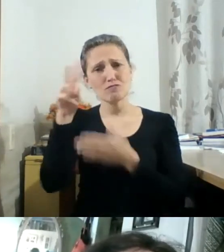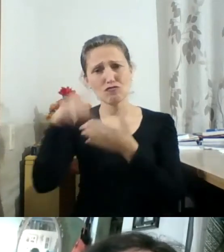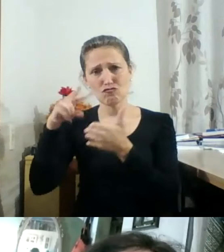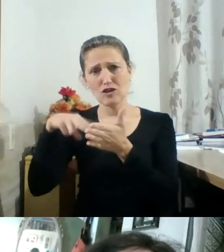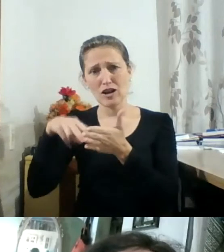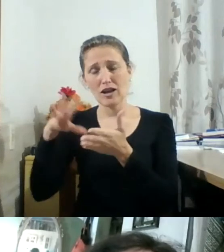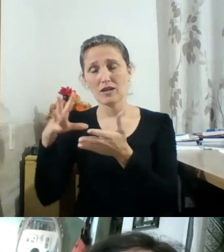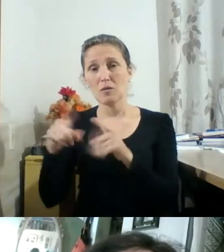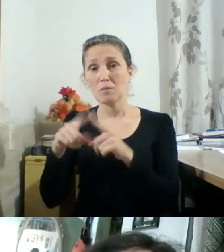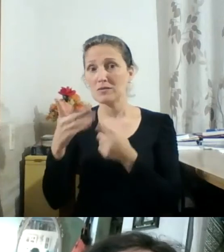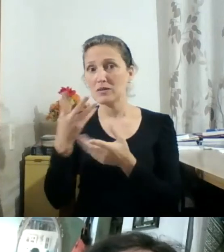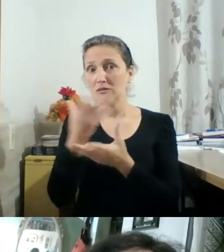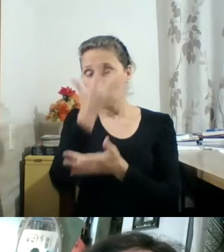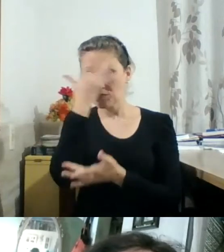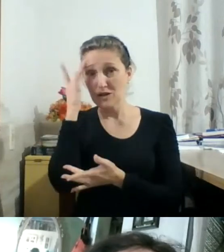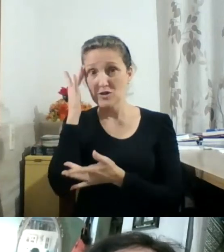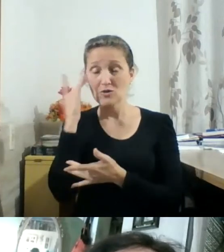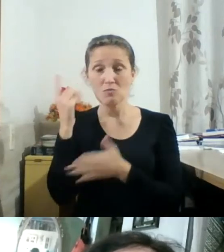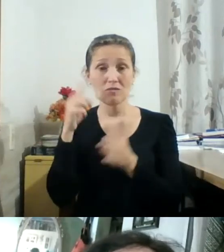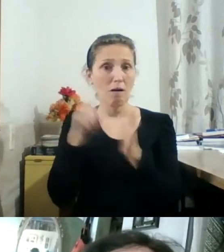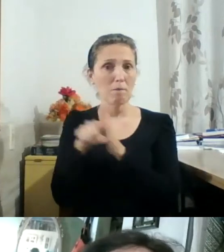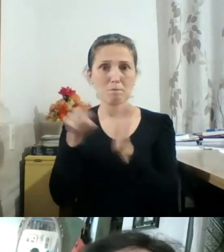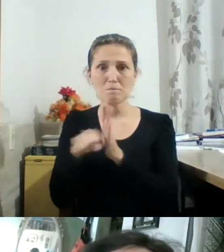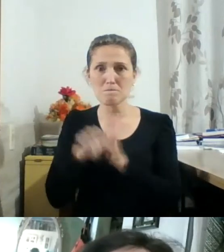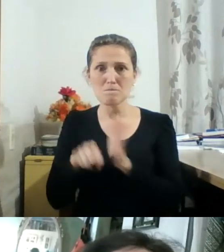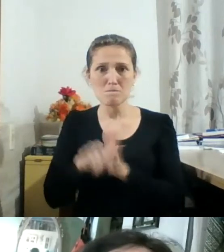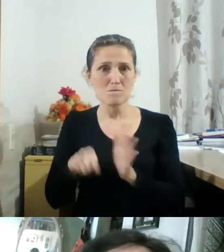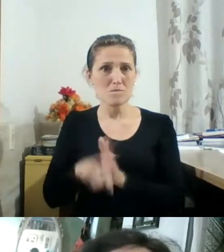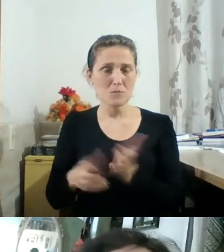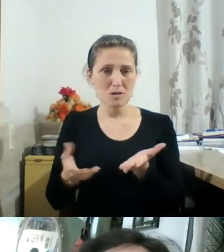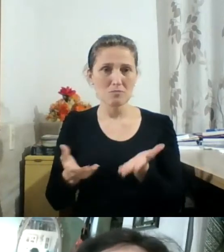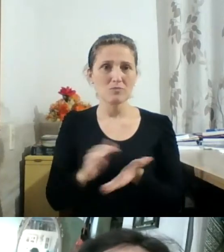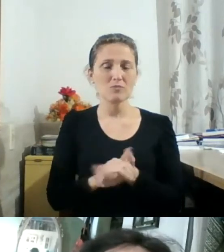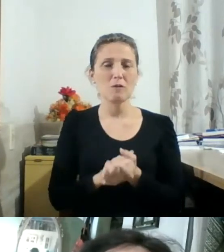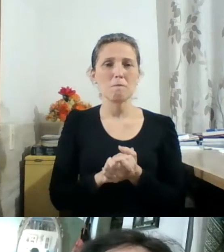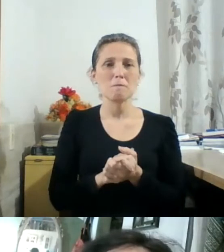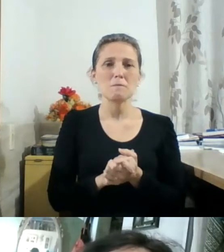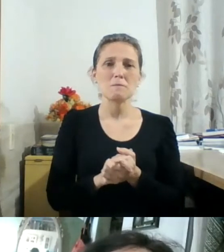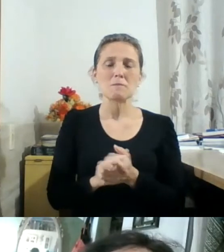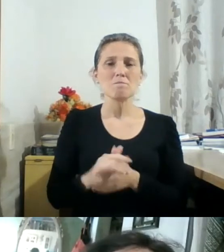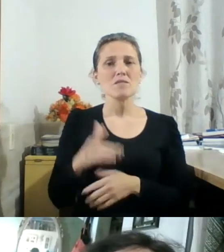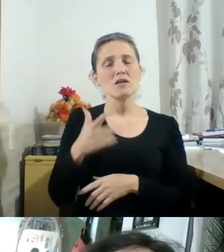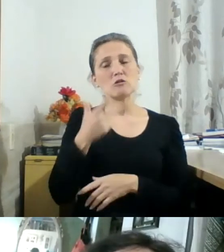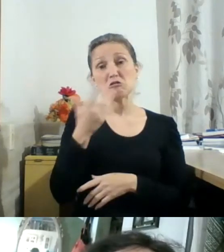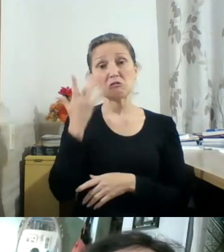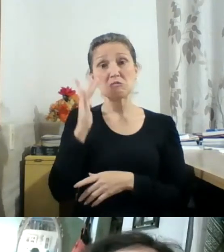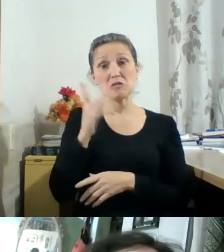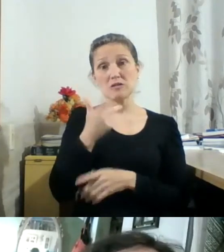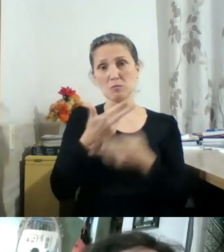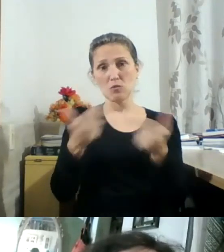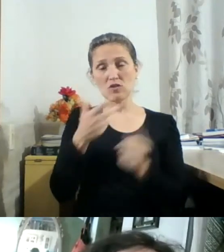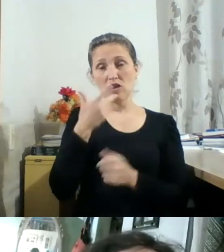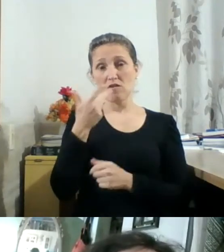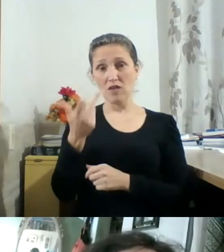comentando. Tem uma pergunta aqui que não sei se nós separamos, mas era uma coisa que ele falava respeito aos